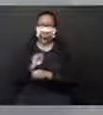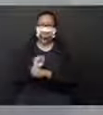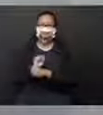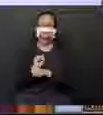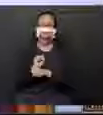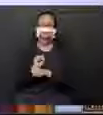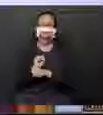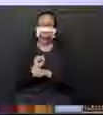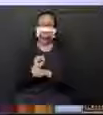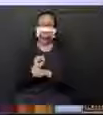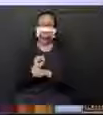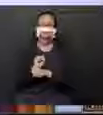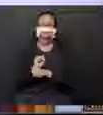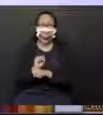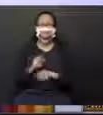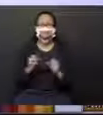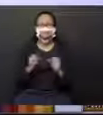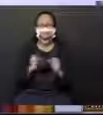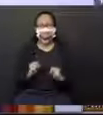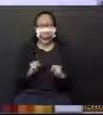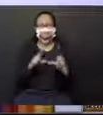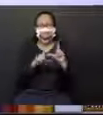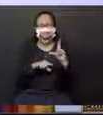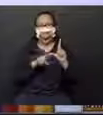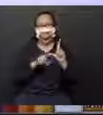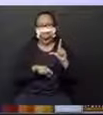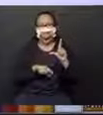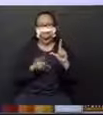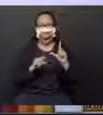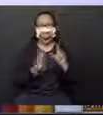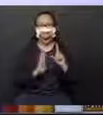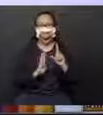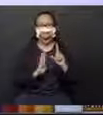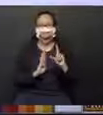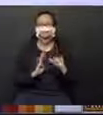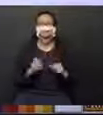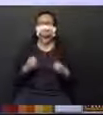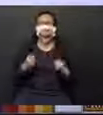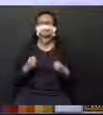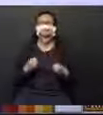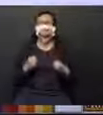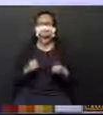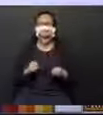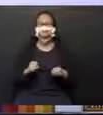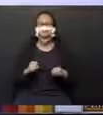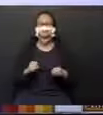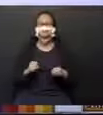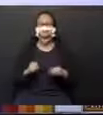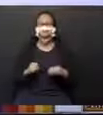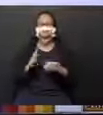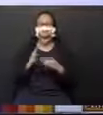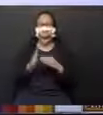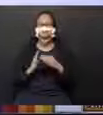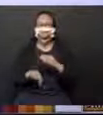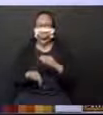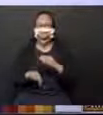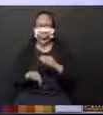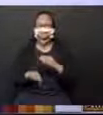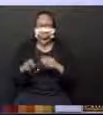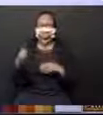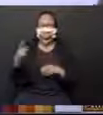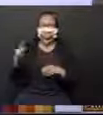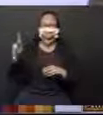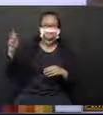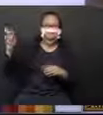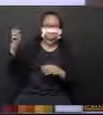Enquanto isso, posso ler a B? O que foi necessário para impedir que a sua sombra